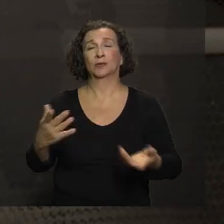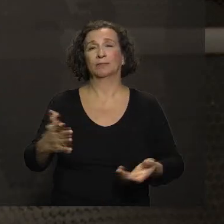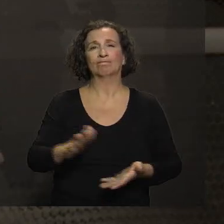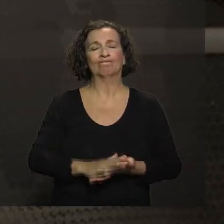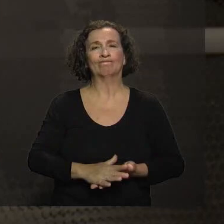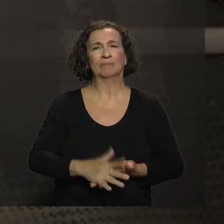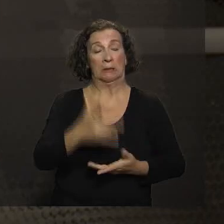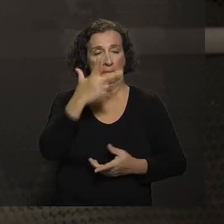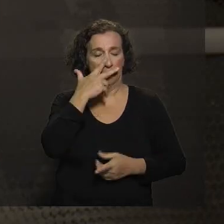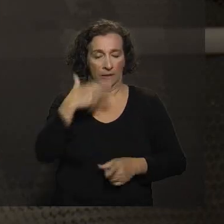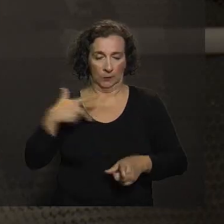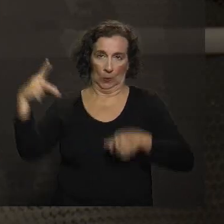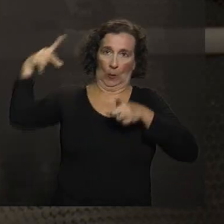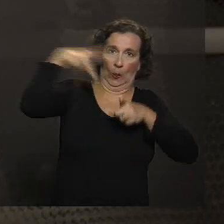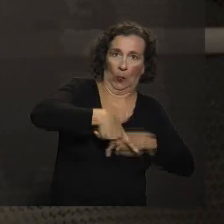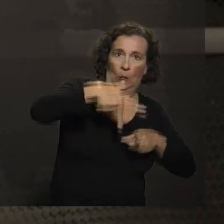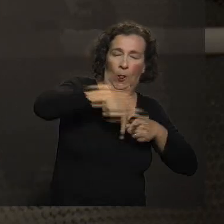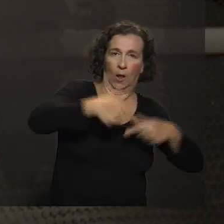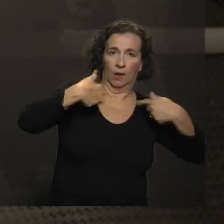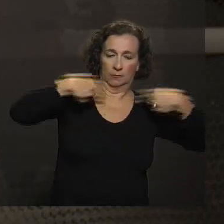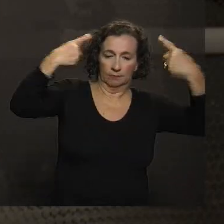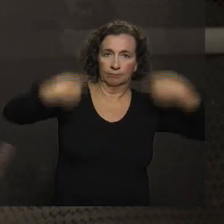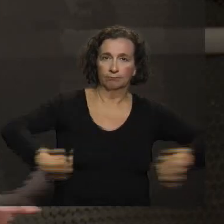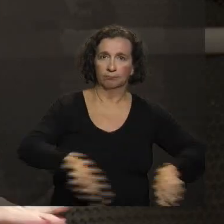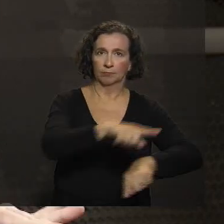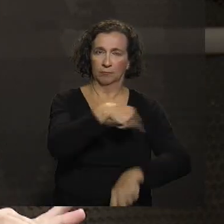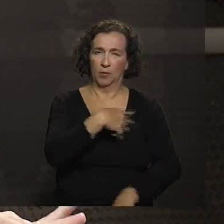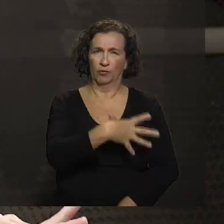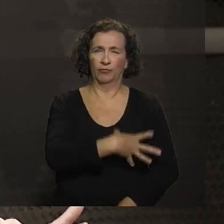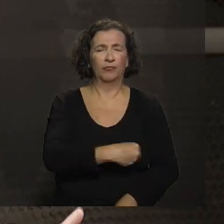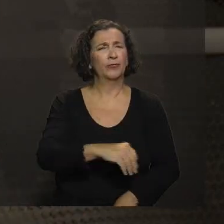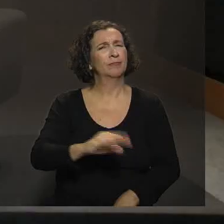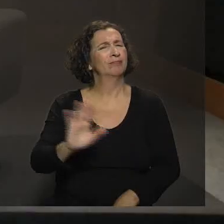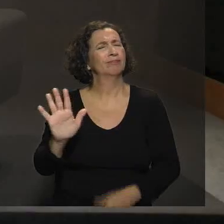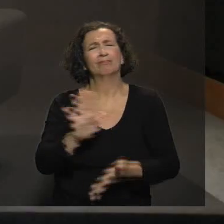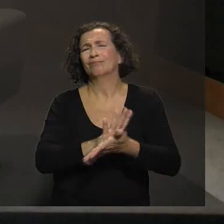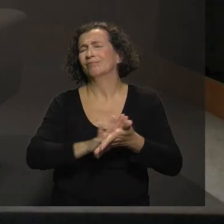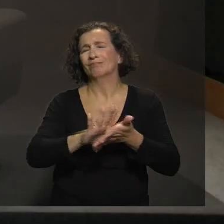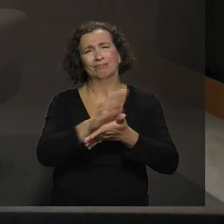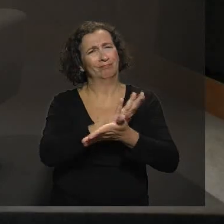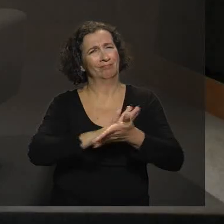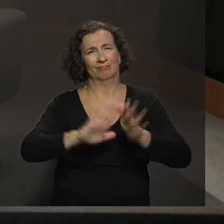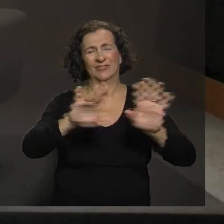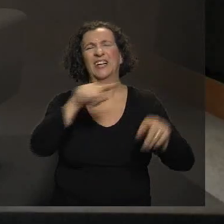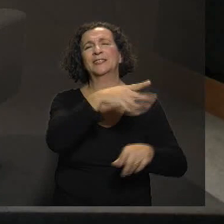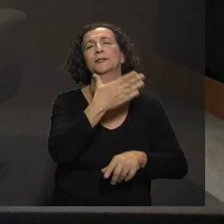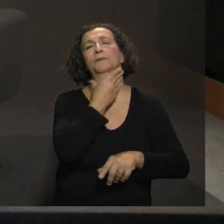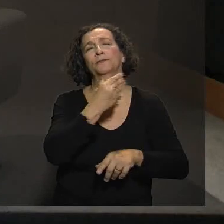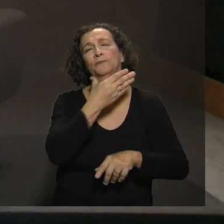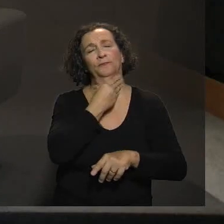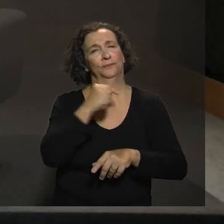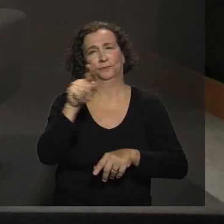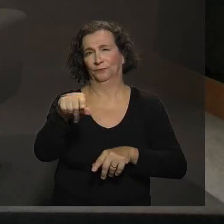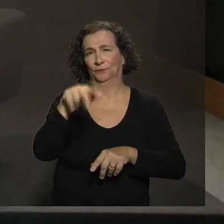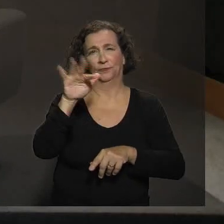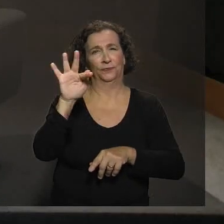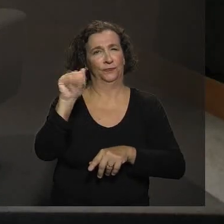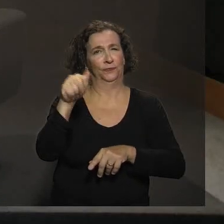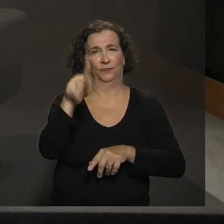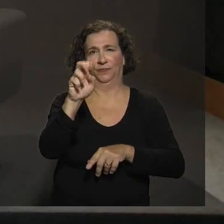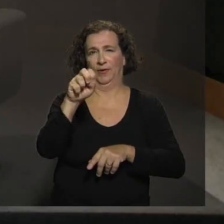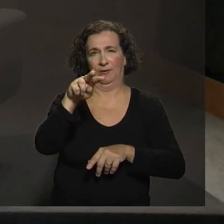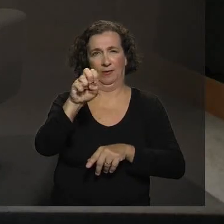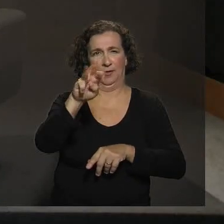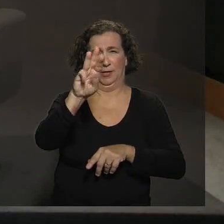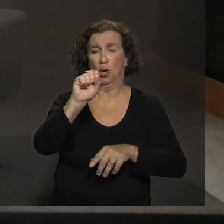estou sobrecarregando o sistema imunológico do meu filho? Isso? Não, não sobrecarrega. Fake news, né? Já foram feitos até estudos